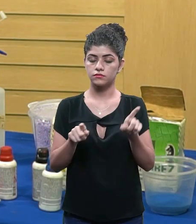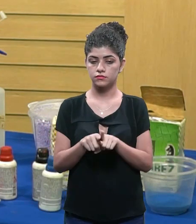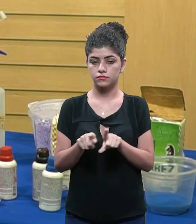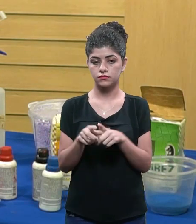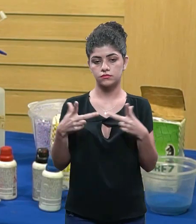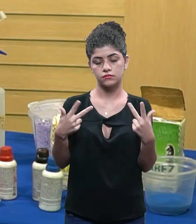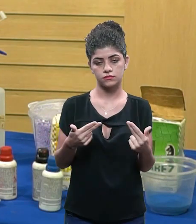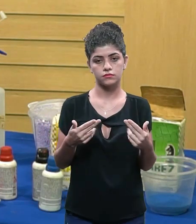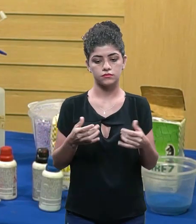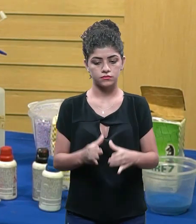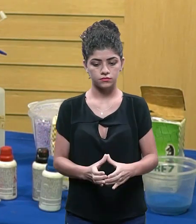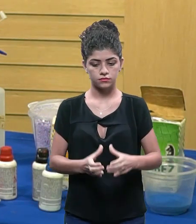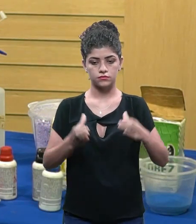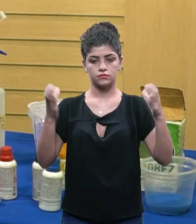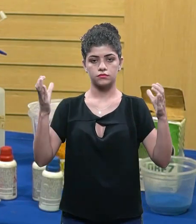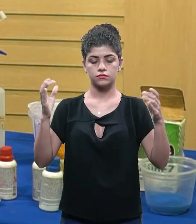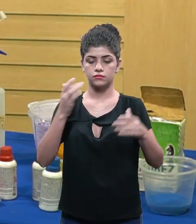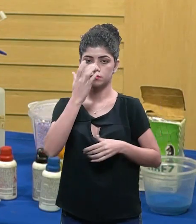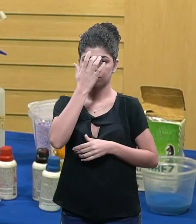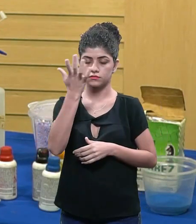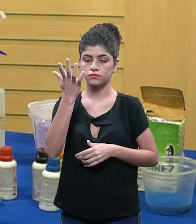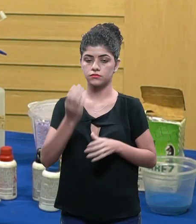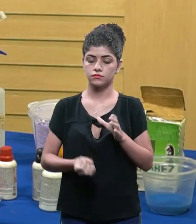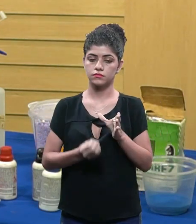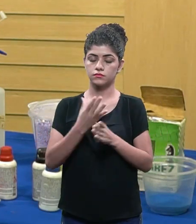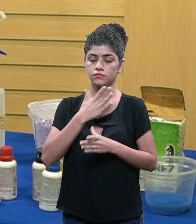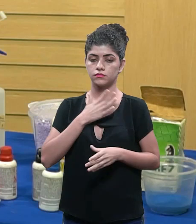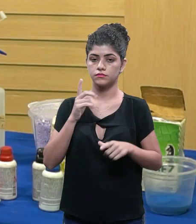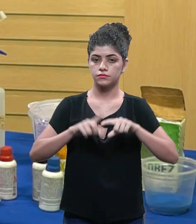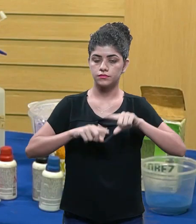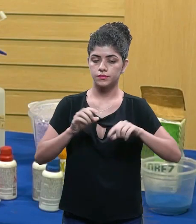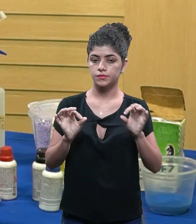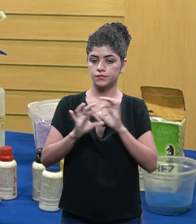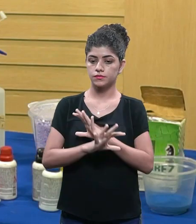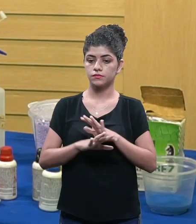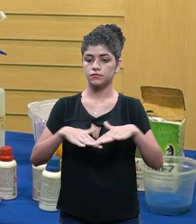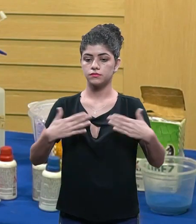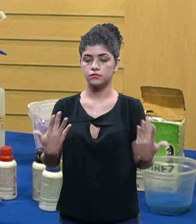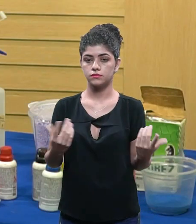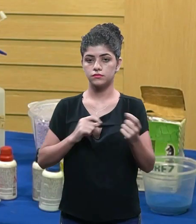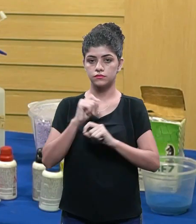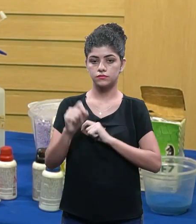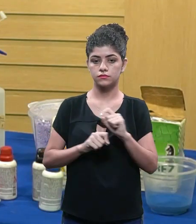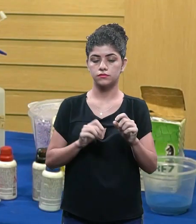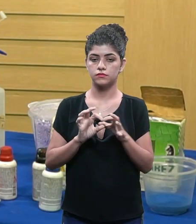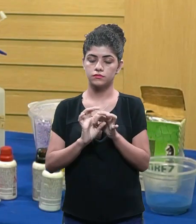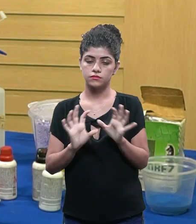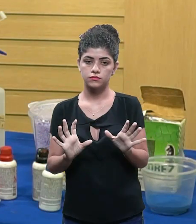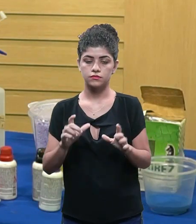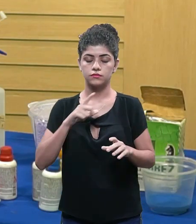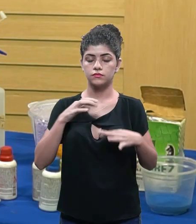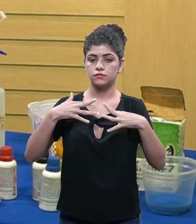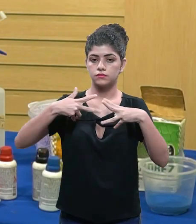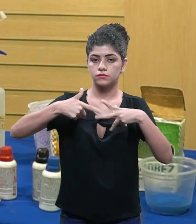formas cônica certo? pra facilitar gerar o meu produto final ok? então